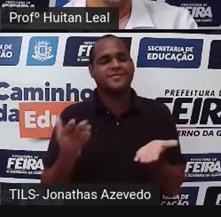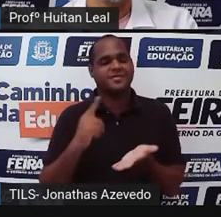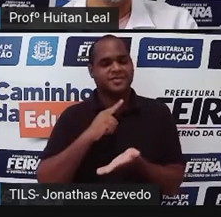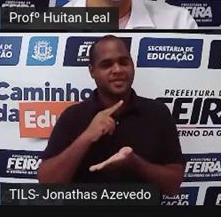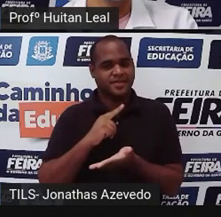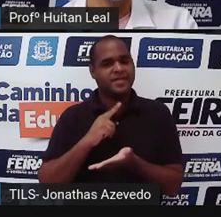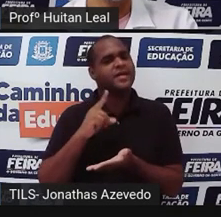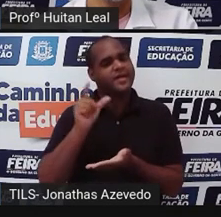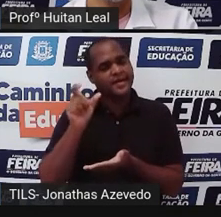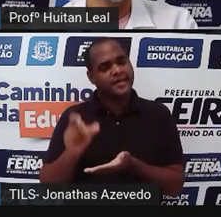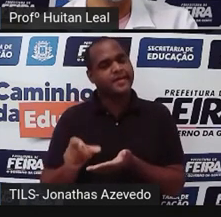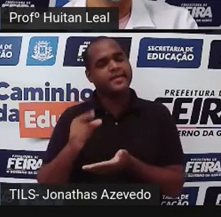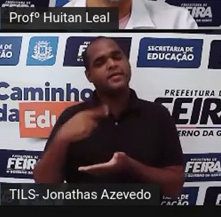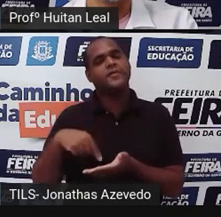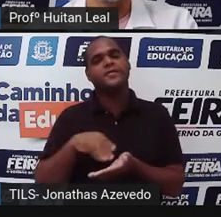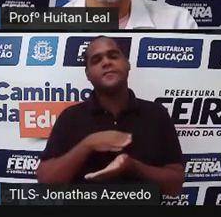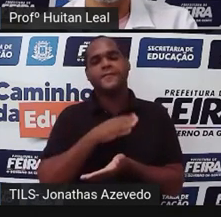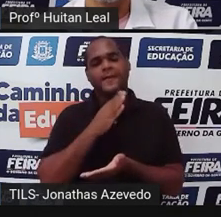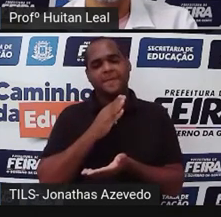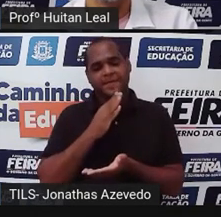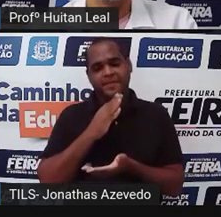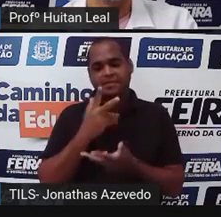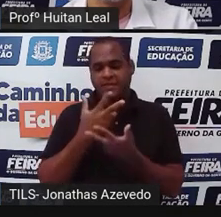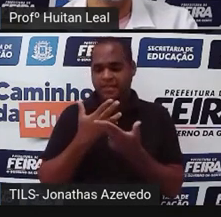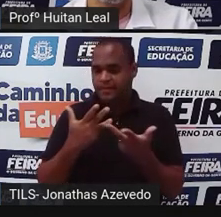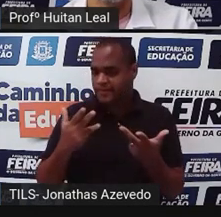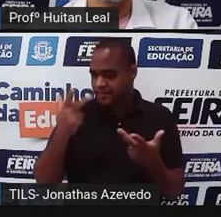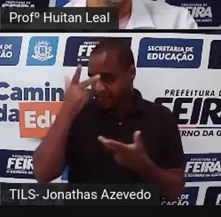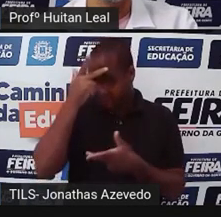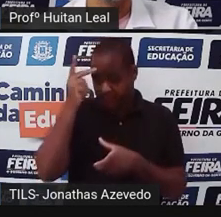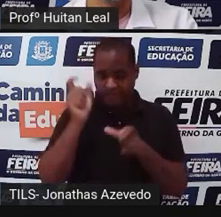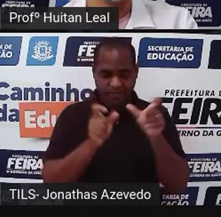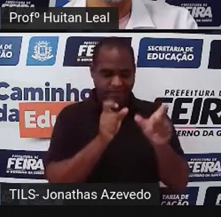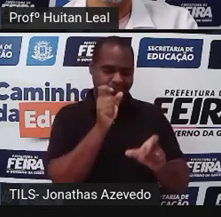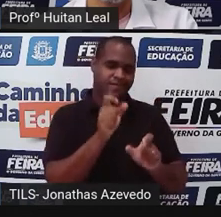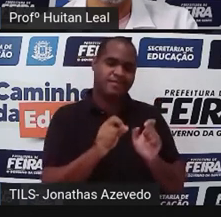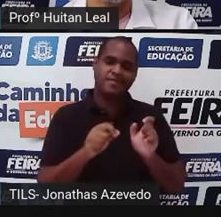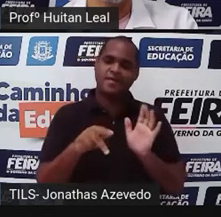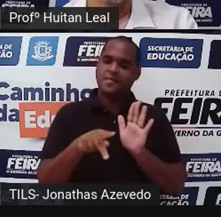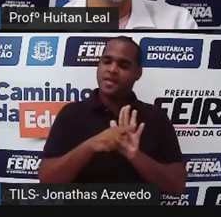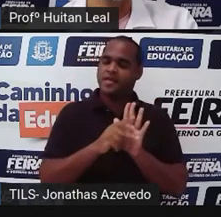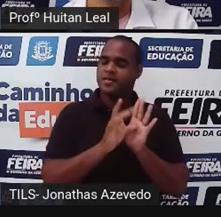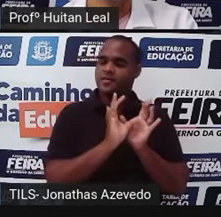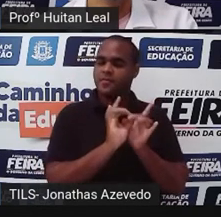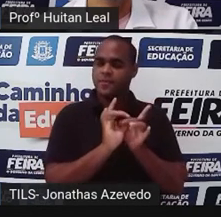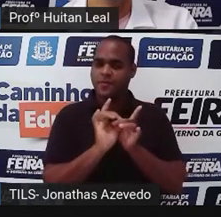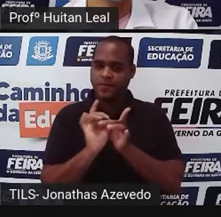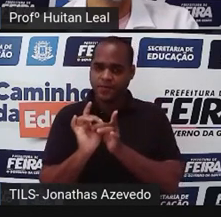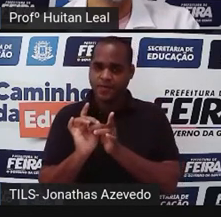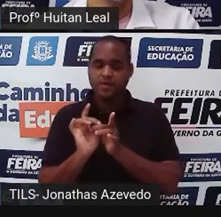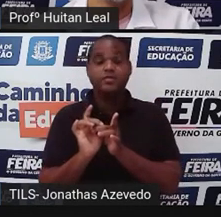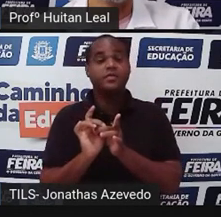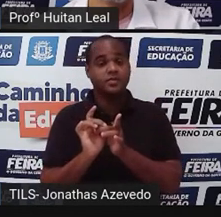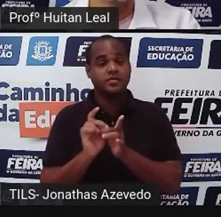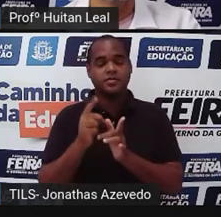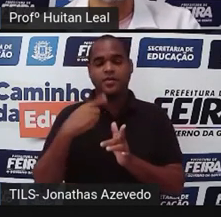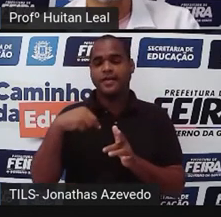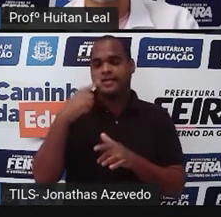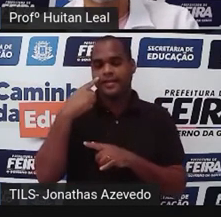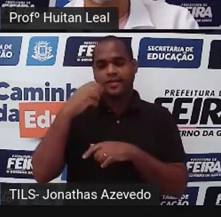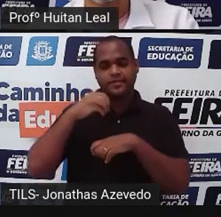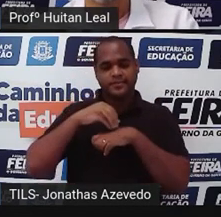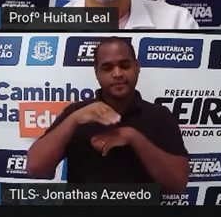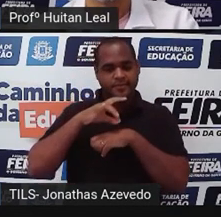elementos são bem conhecidos, são pessoas, são aquilo que faz parte do nosso contexto. Se formos levar para um contexto